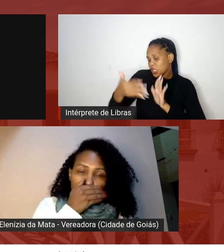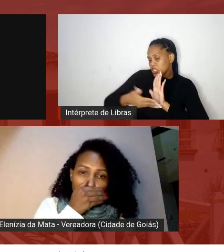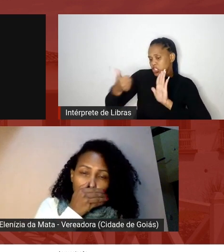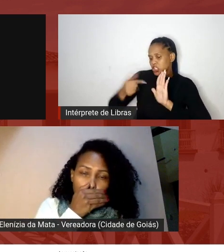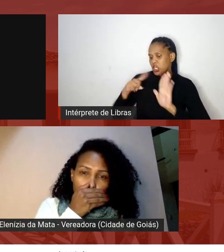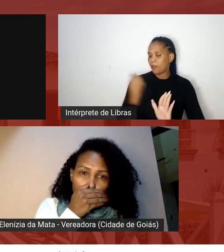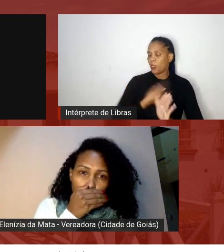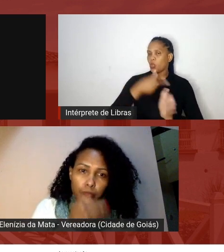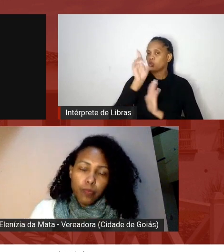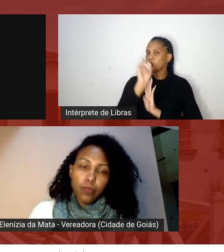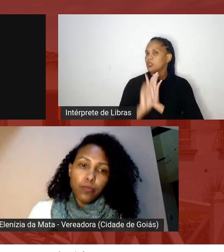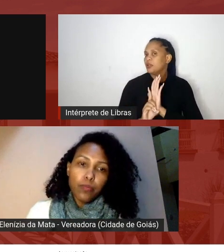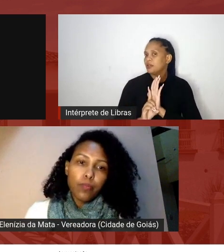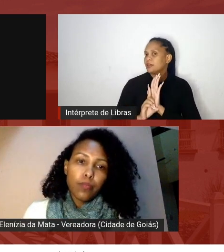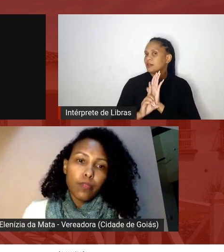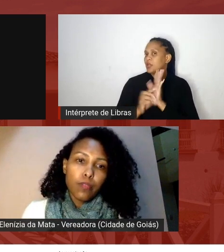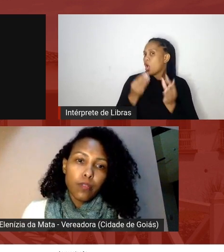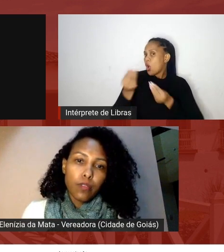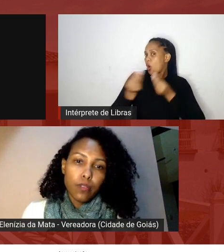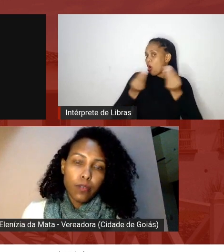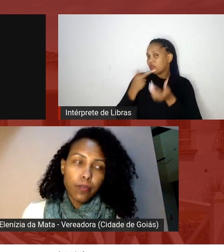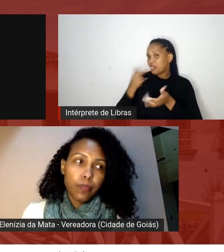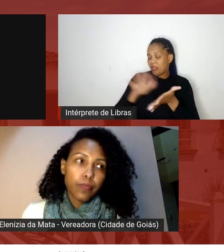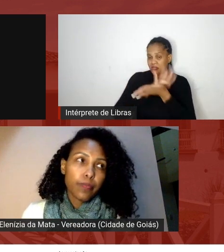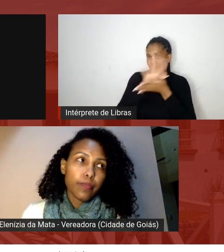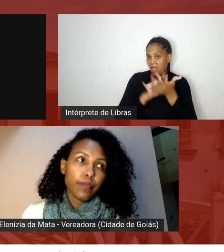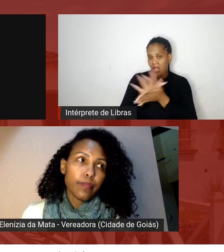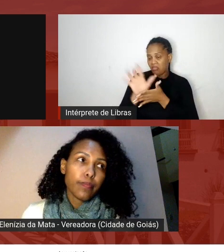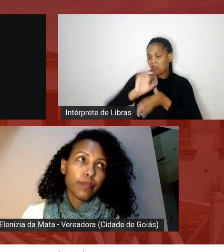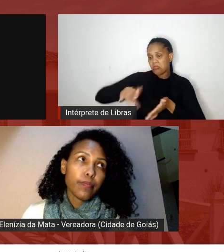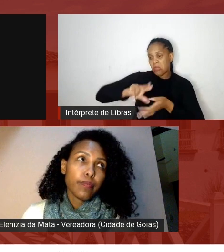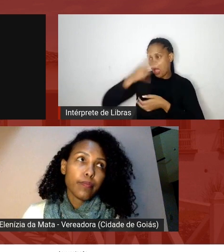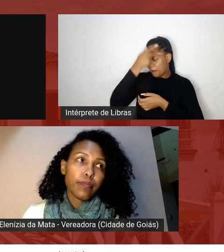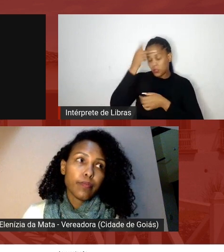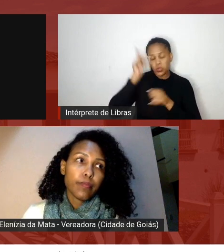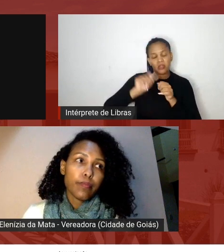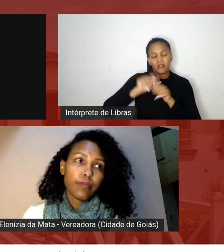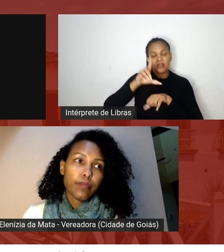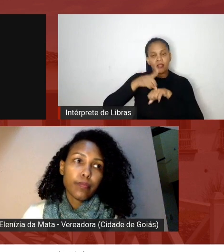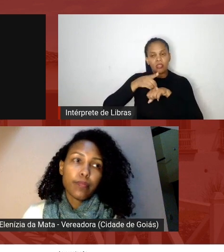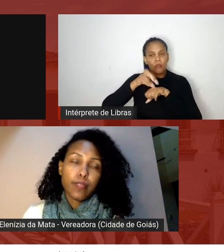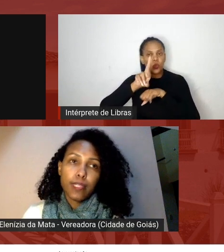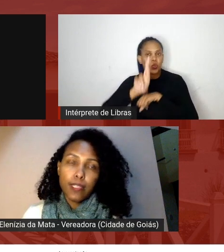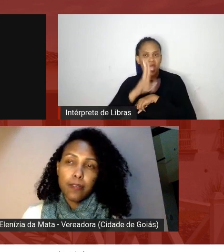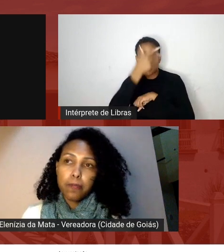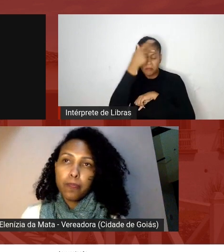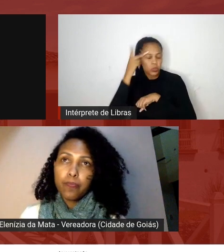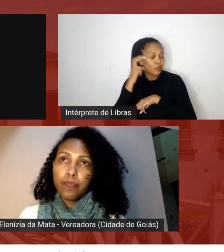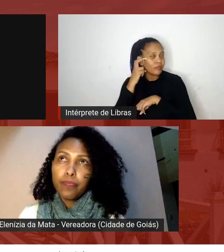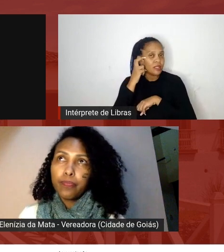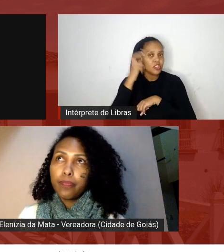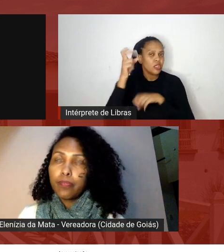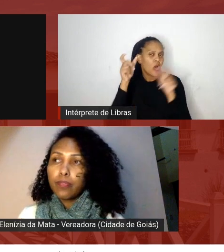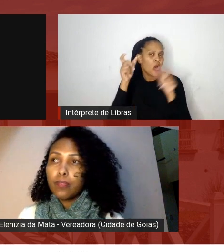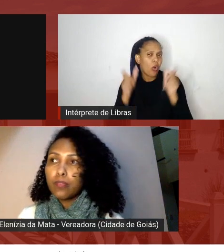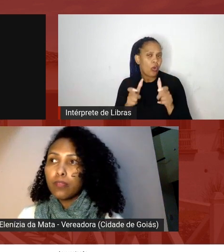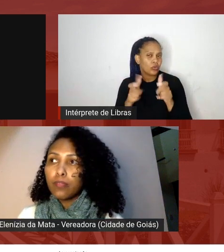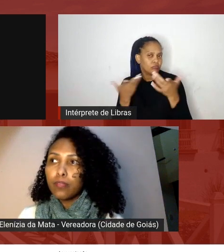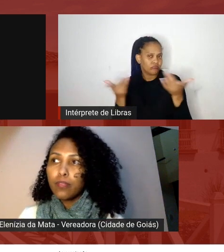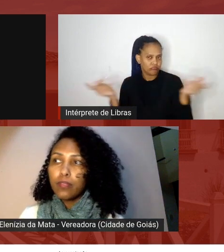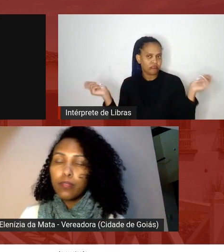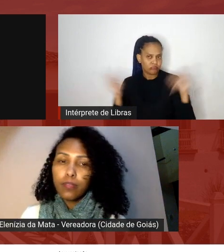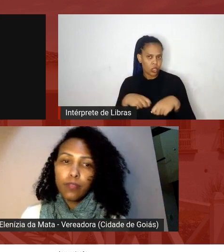citado se nada nenhuma pessoa que está fazendo doutorado uma pessoa super inteligente onde está posso nós somos